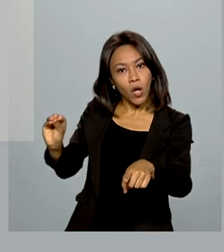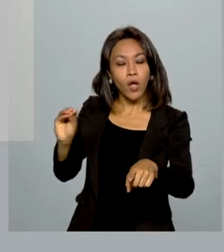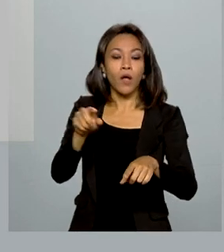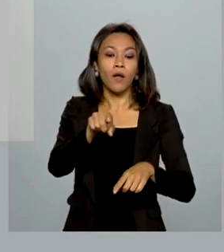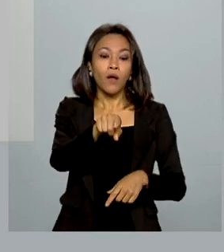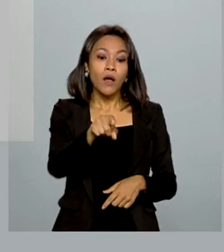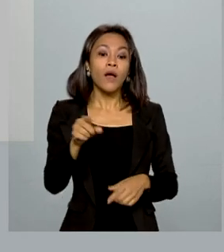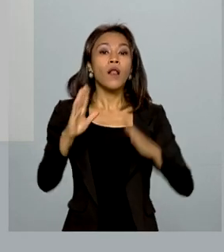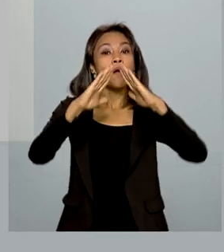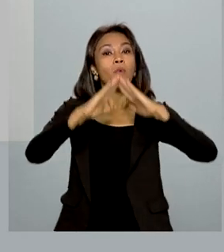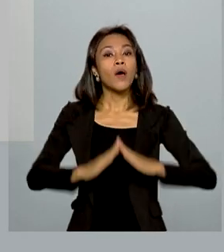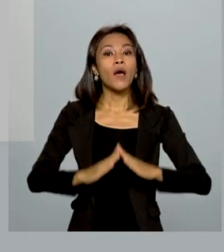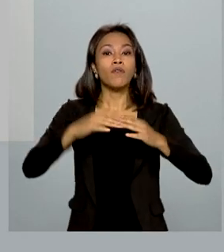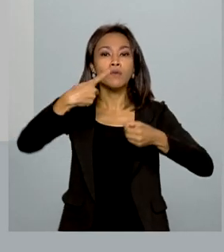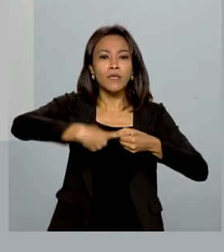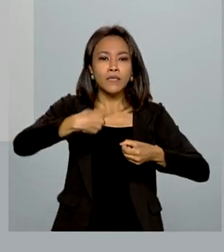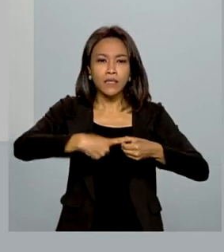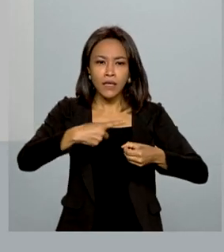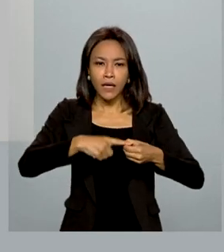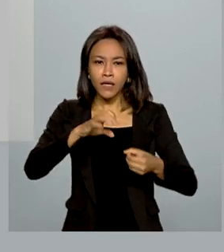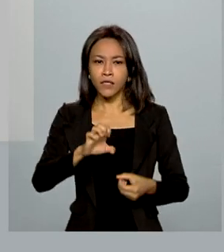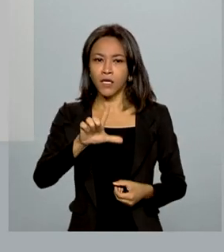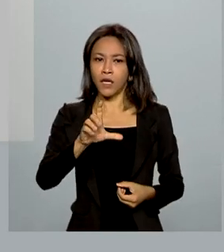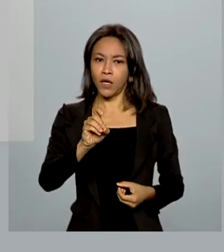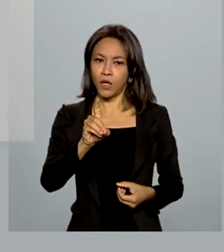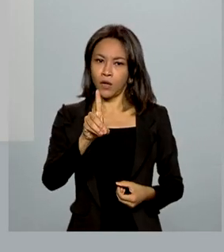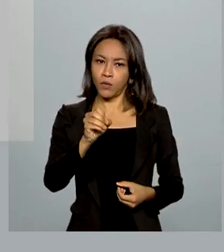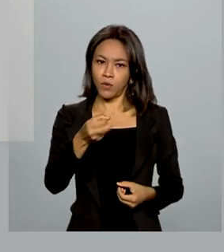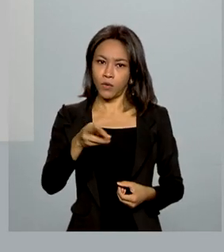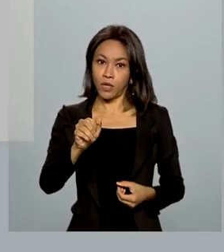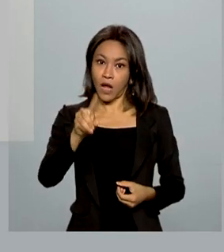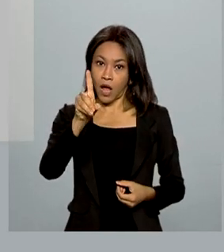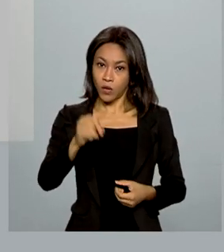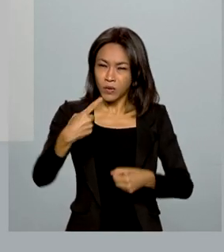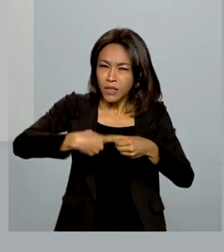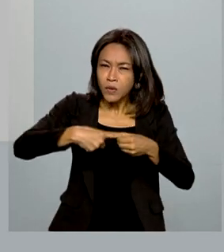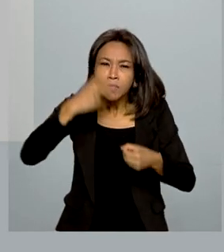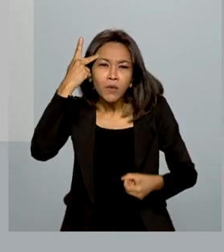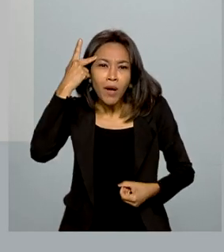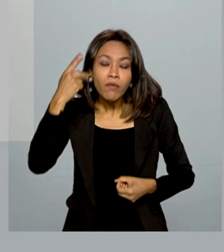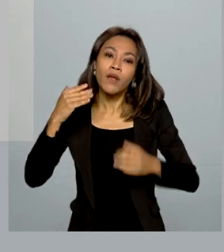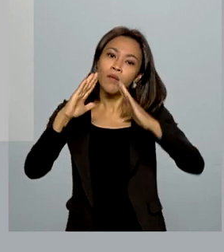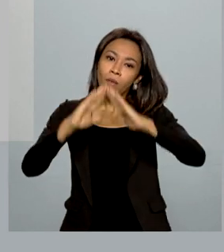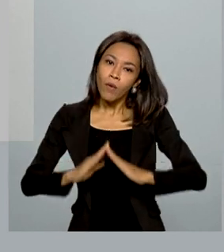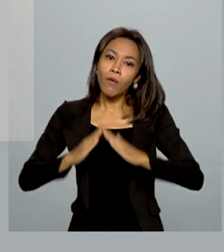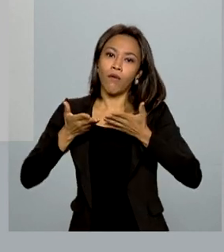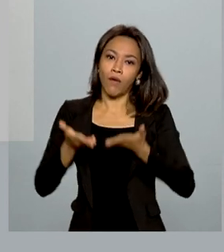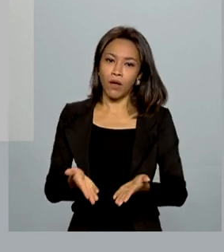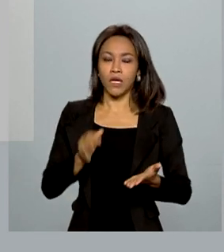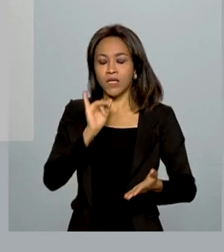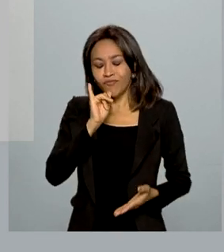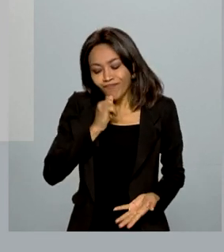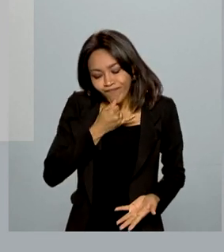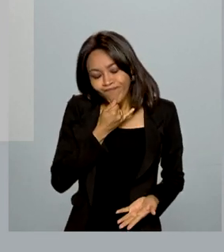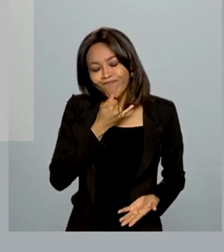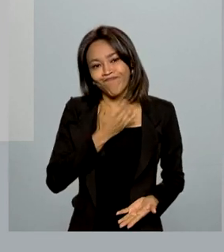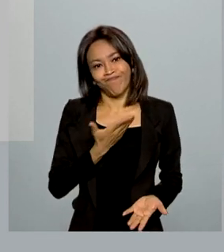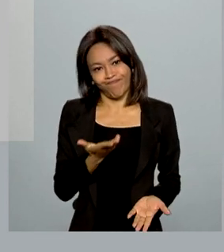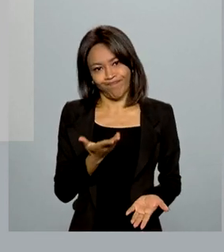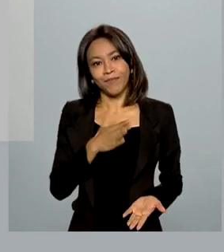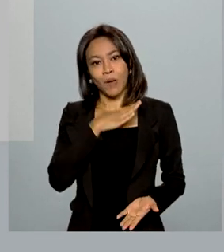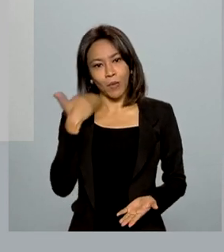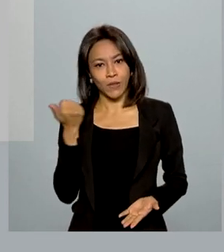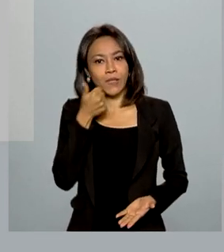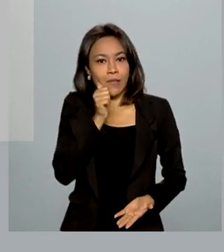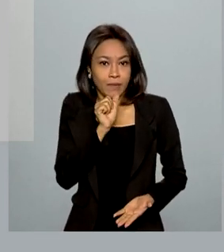do presidente morava em Eldorado, no interior de São Paulo, onde Jair Bolsonaro foi criado. Ele lamentou o falecimento e disse que se